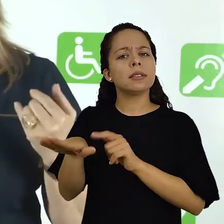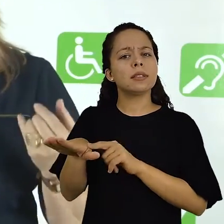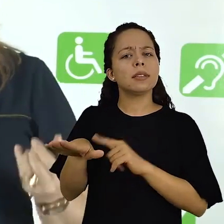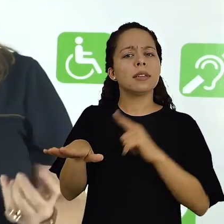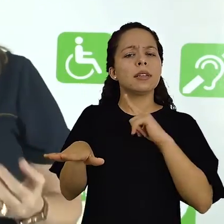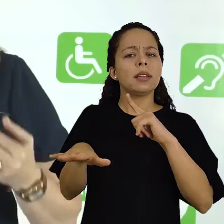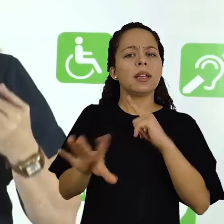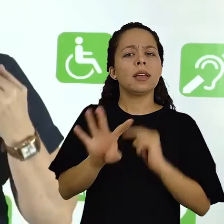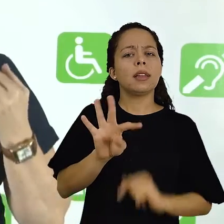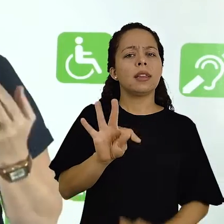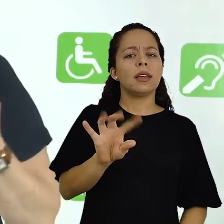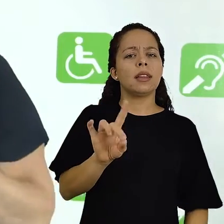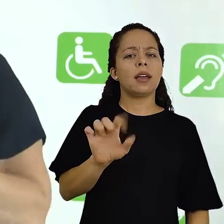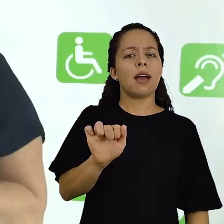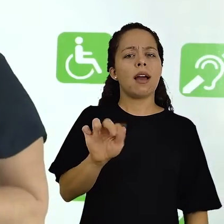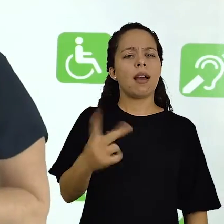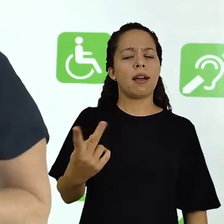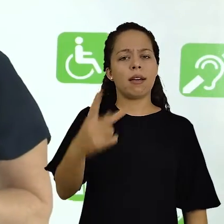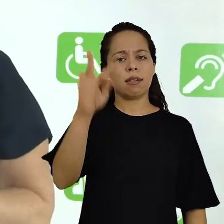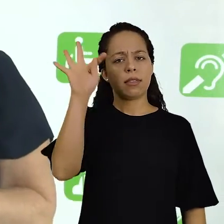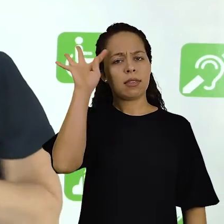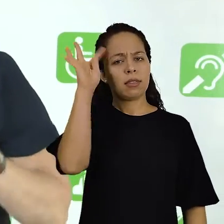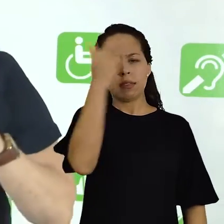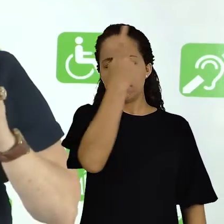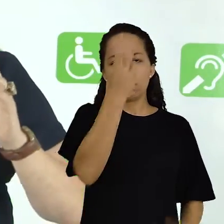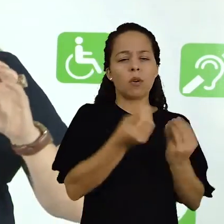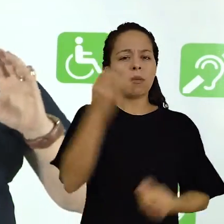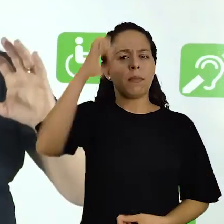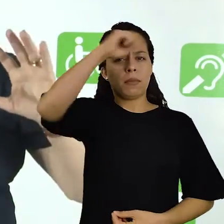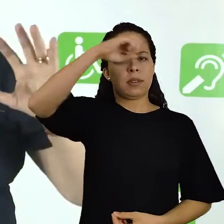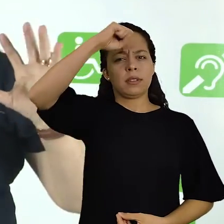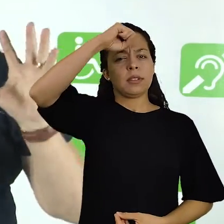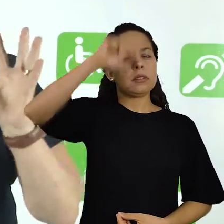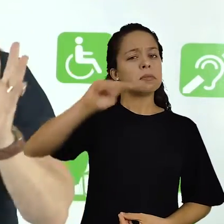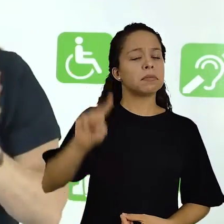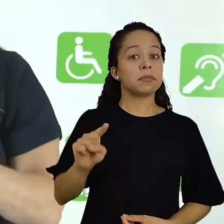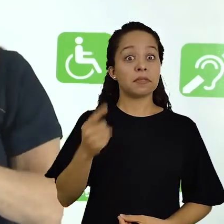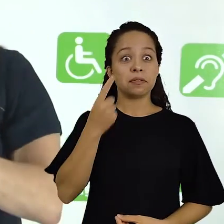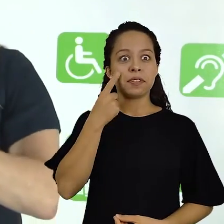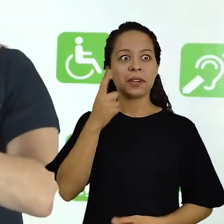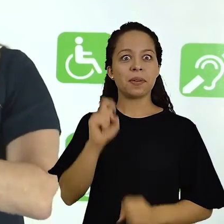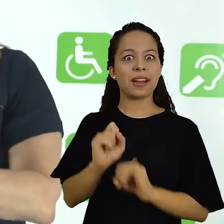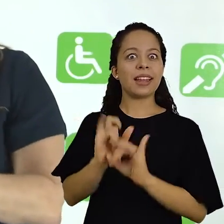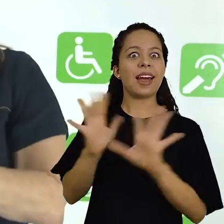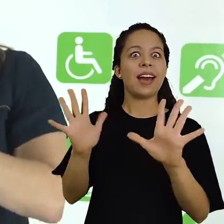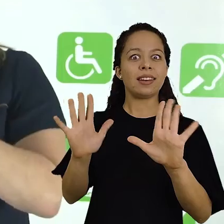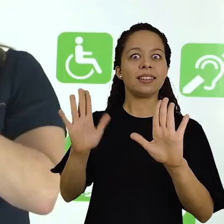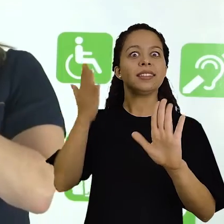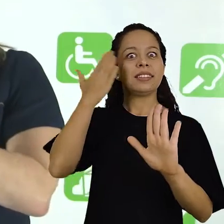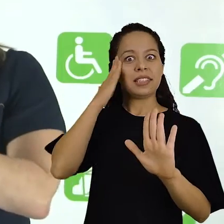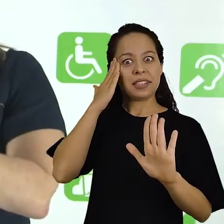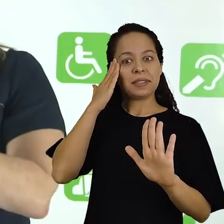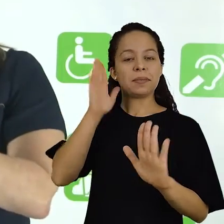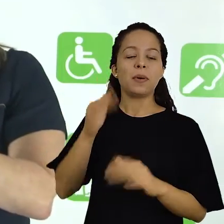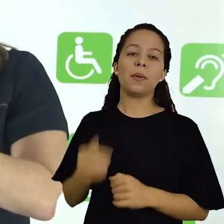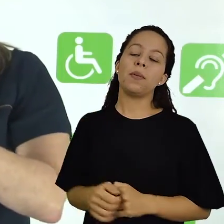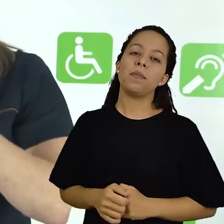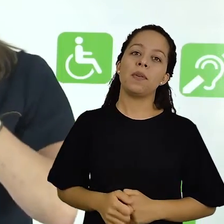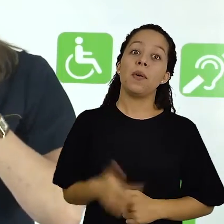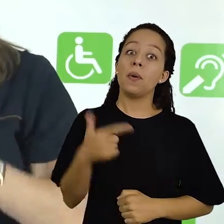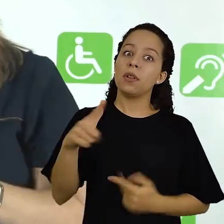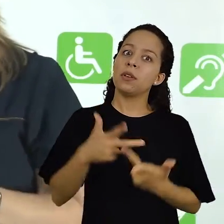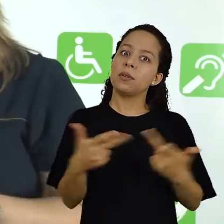portadoras de TDAH? Vejam, é uma pergunta clara, precisa, objetiva.